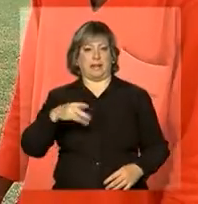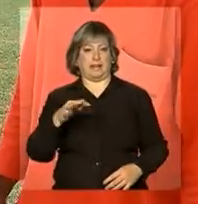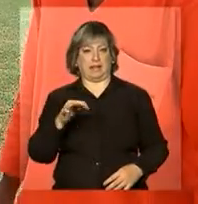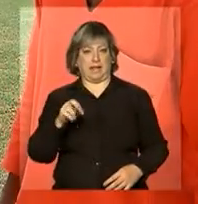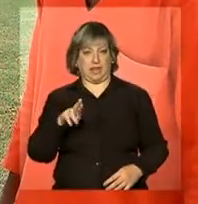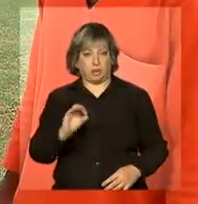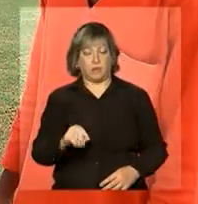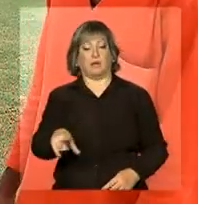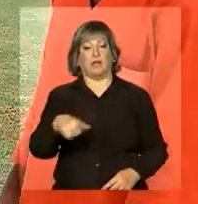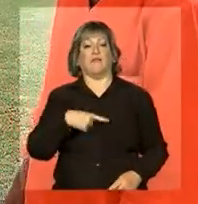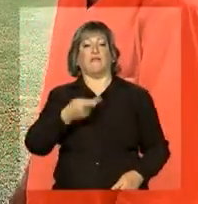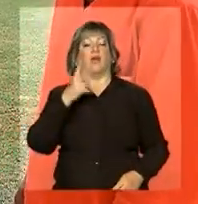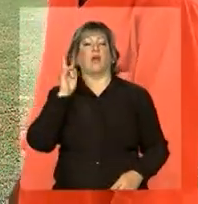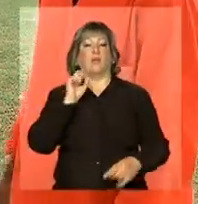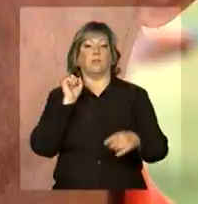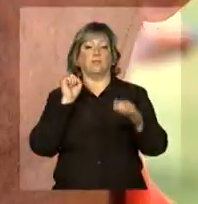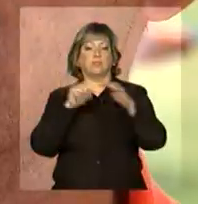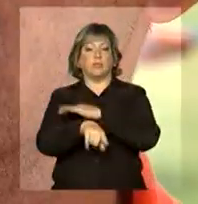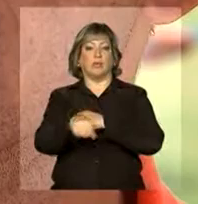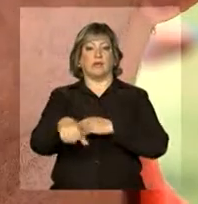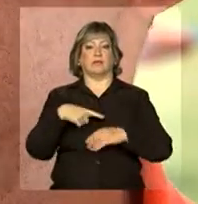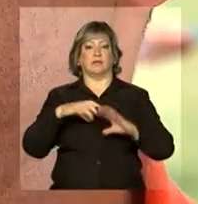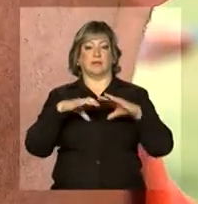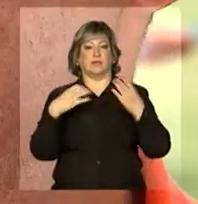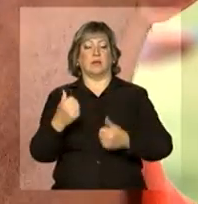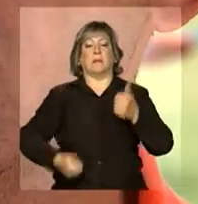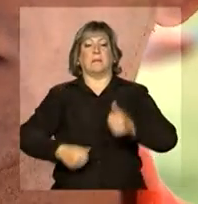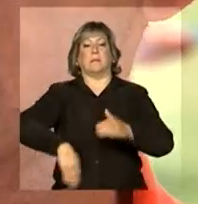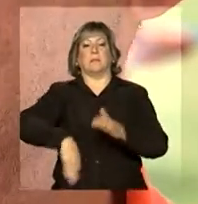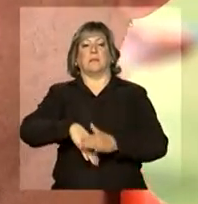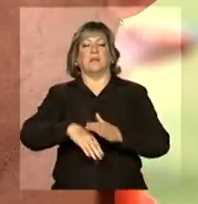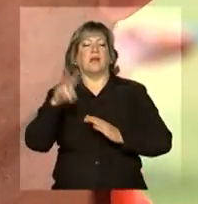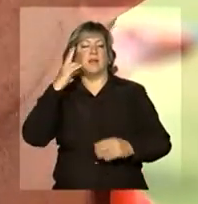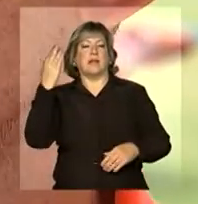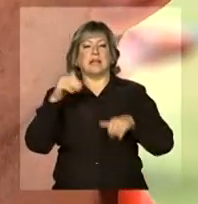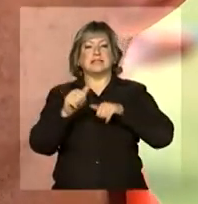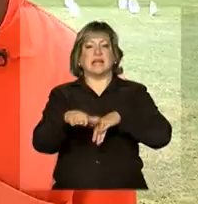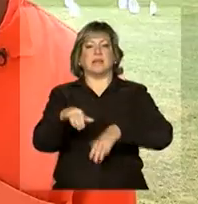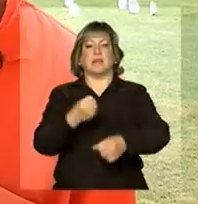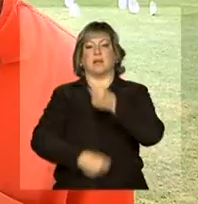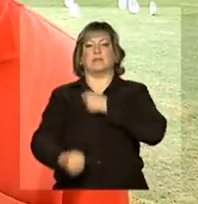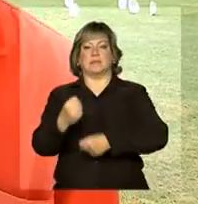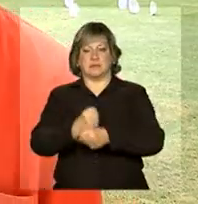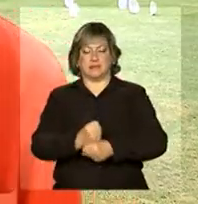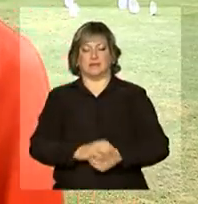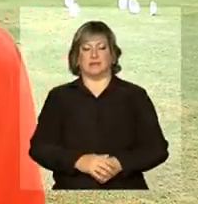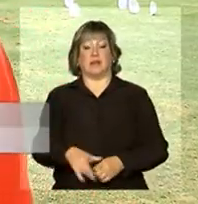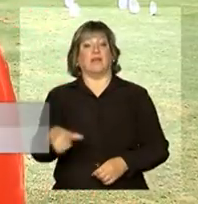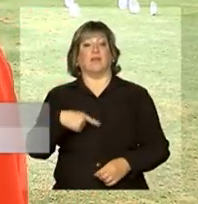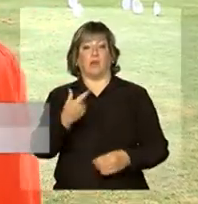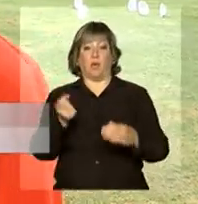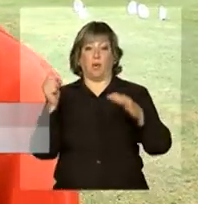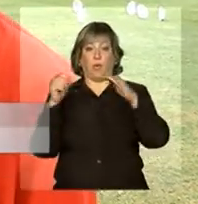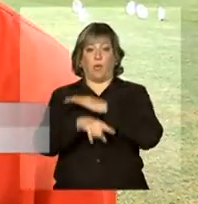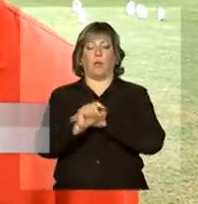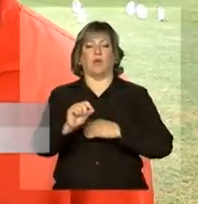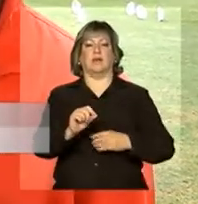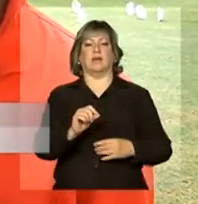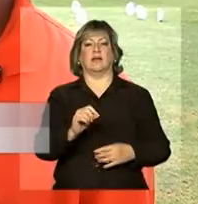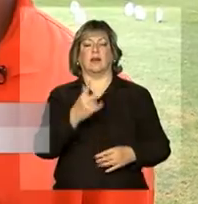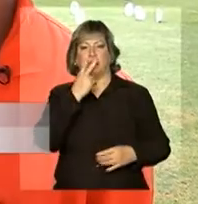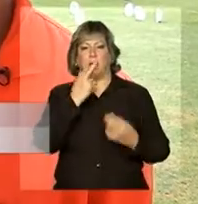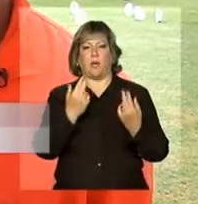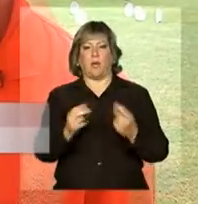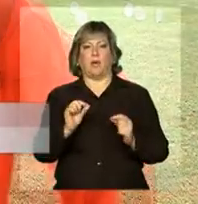que marcou o primeiro gol no estádio em uma pelada em setembro do ano passado. O gol foi de lançamento, tipo, quase